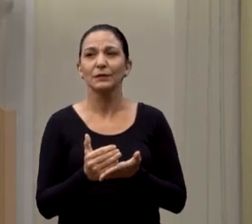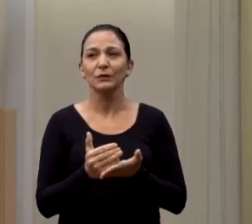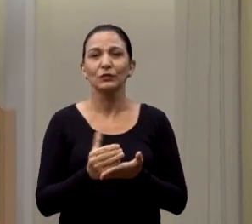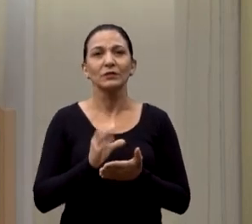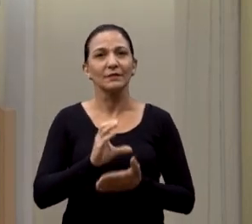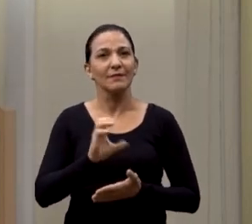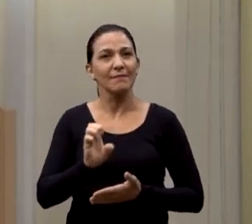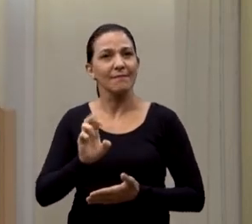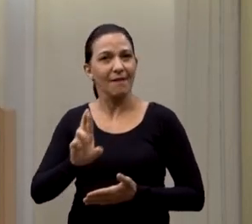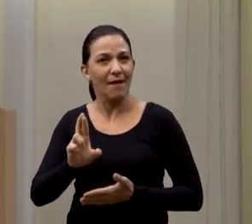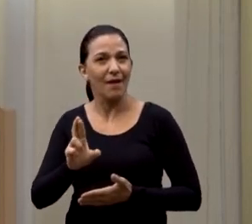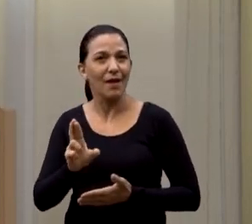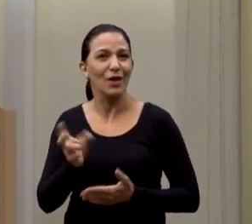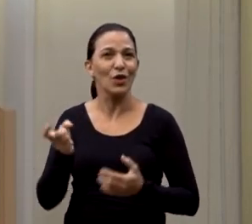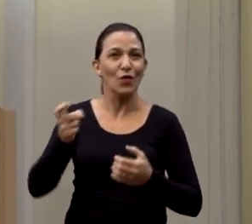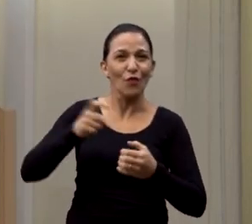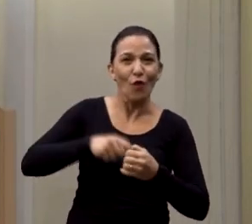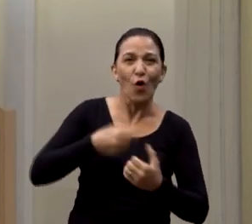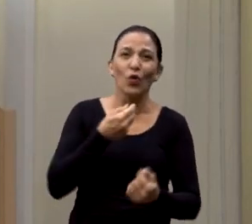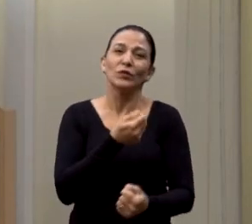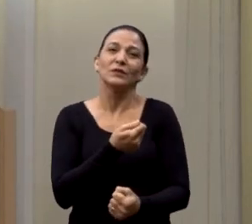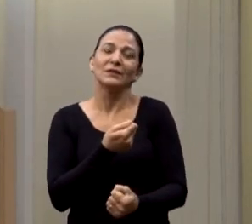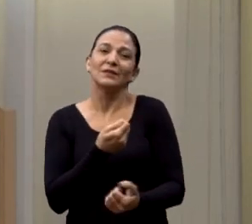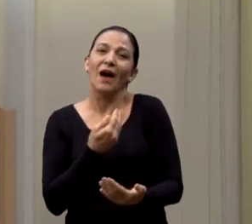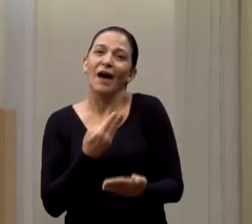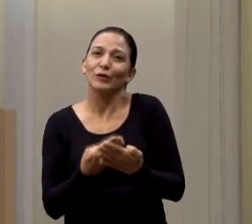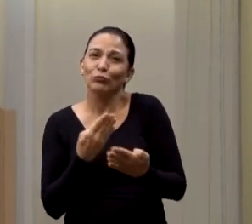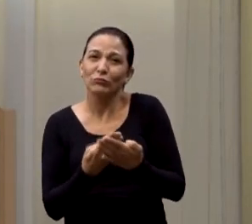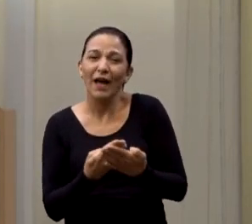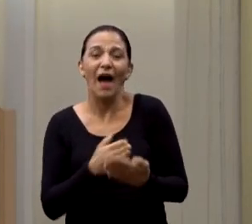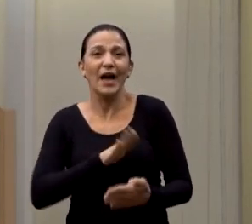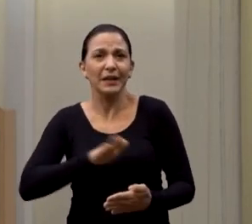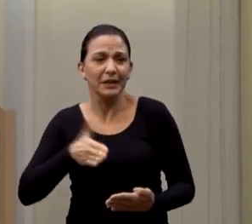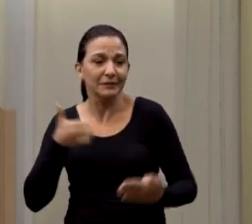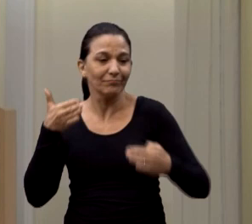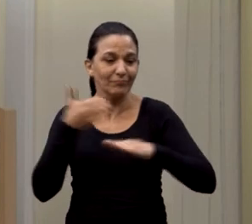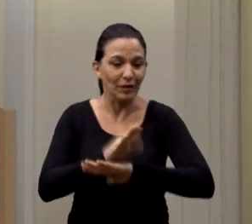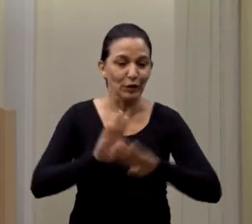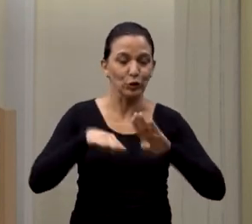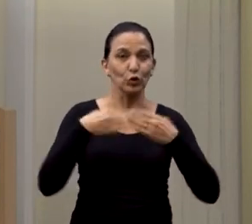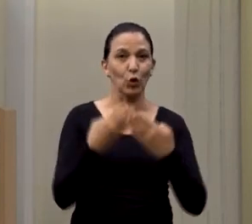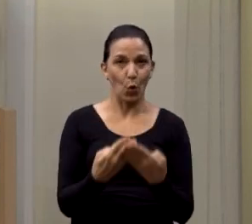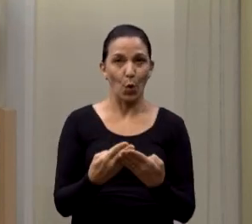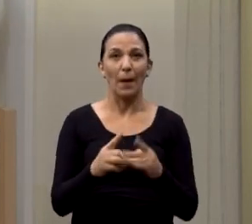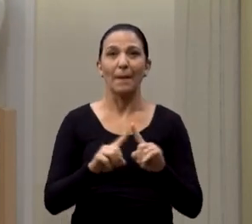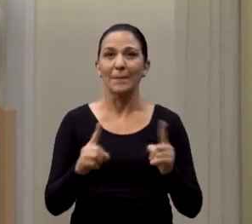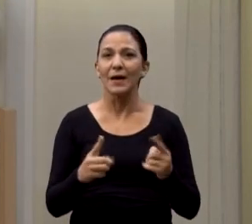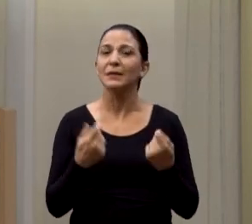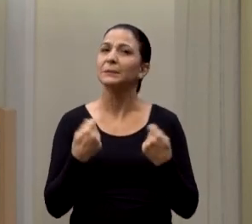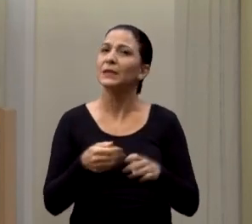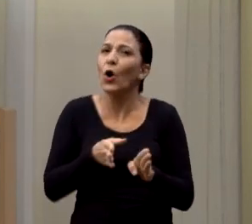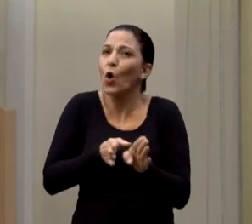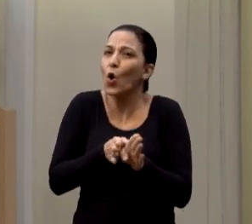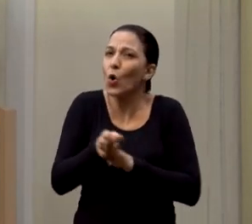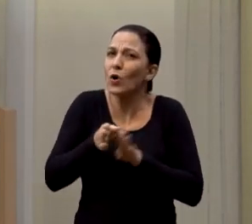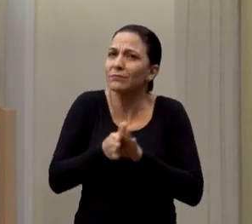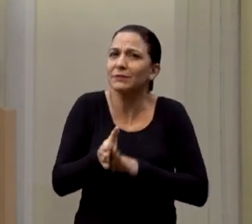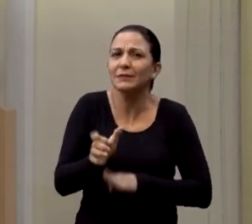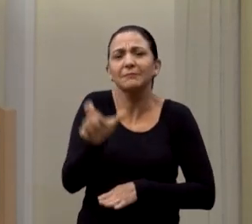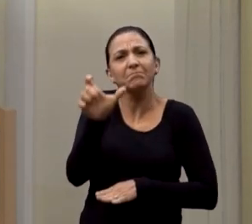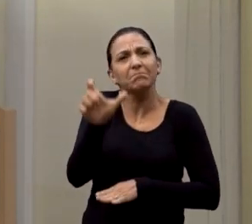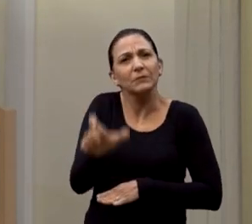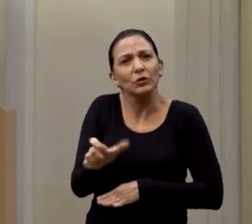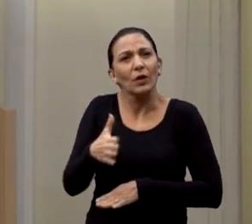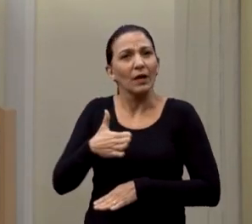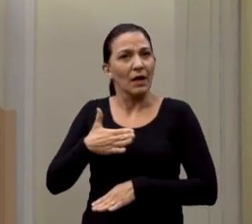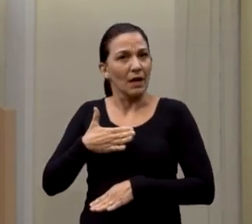Brito, aquela coisa louca. E muitos episódios podem acontecer. Mas a gente precisa orientar as pessoas, porque,